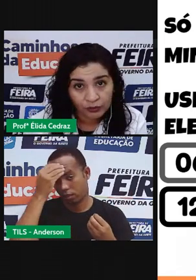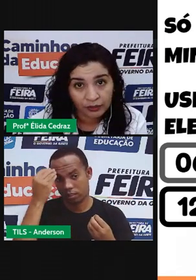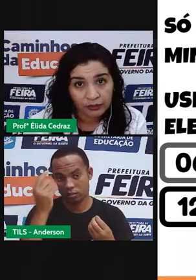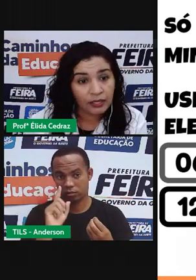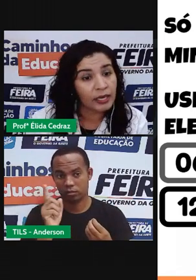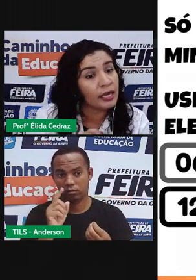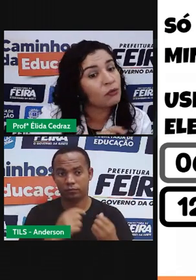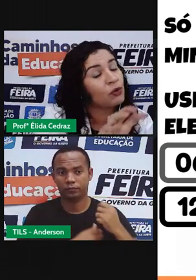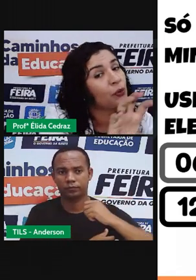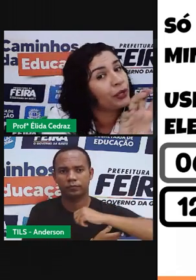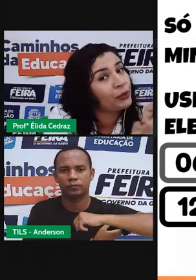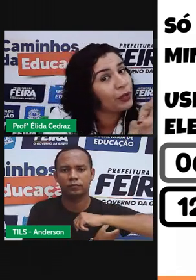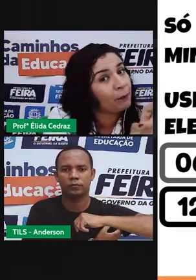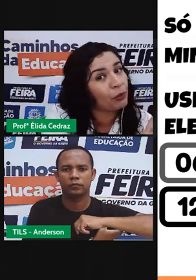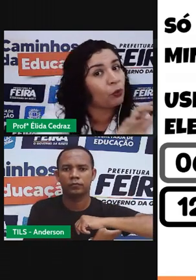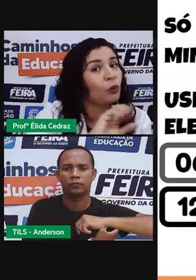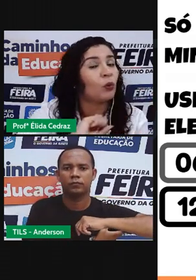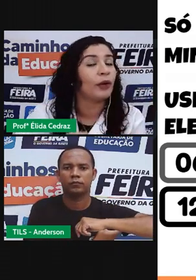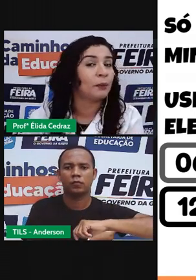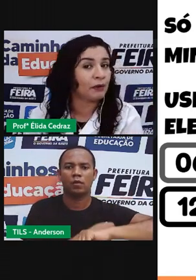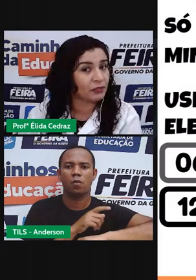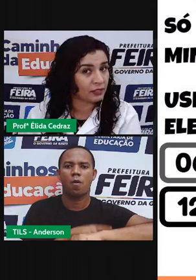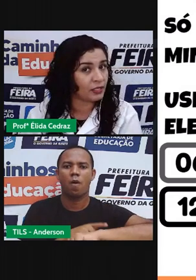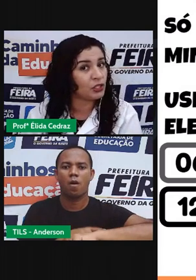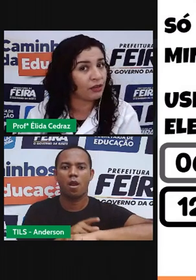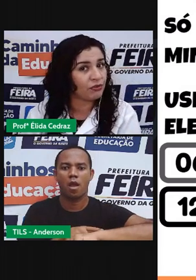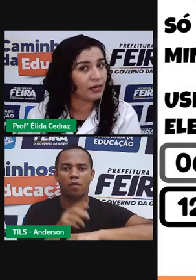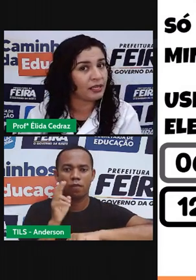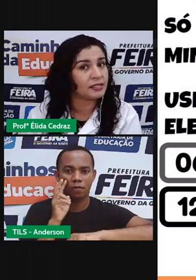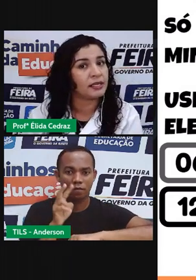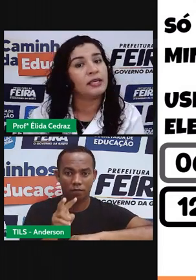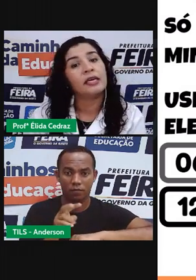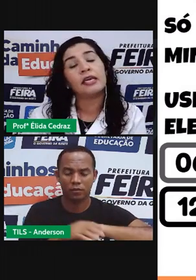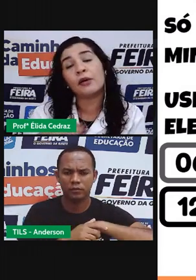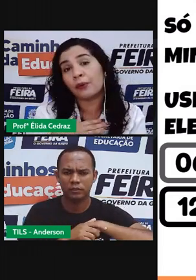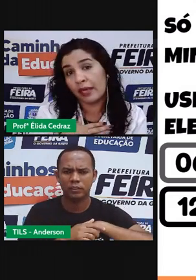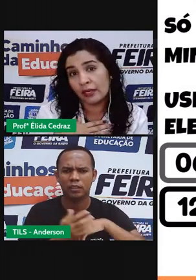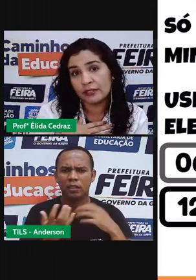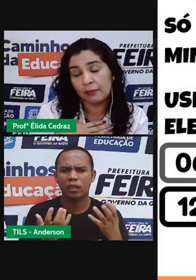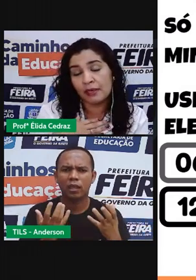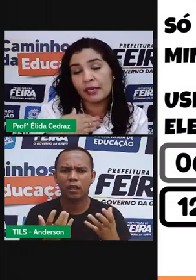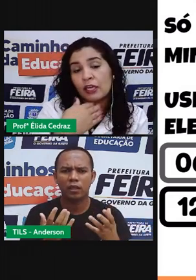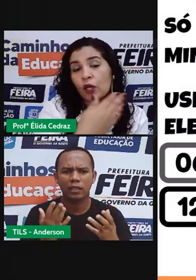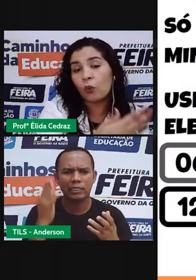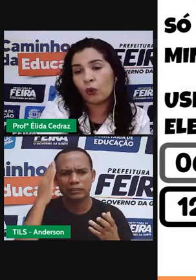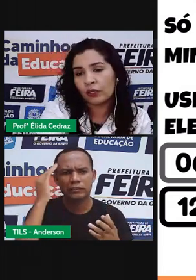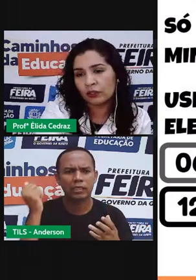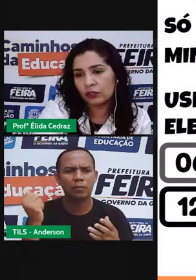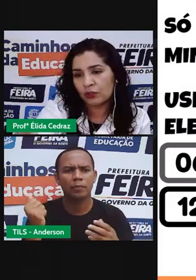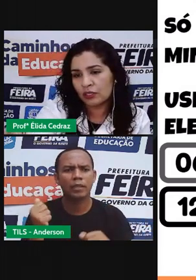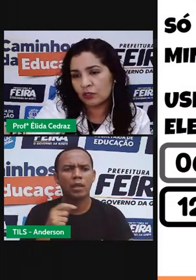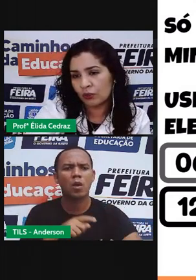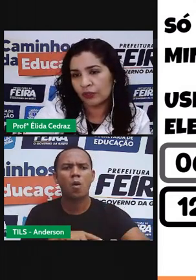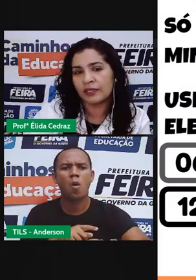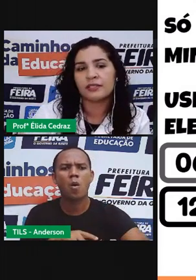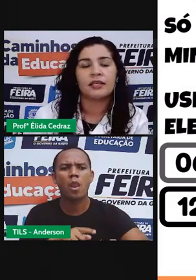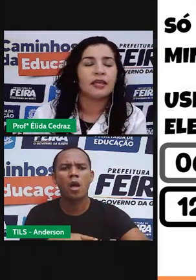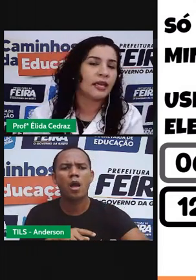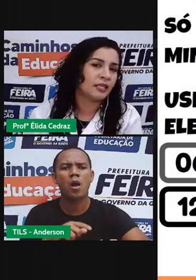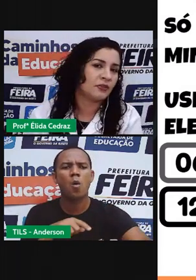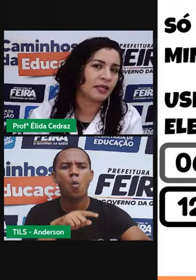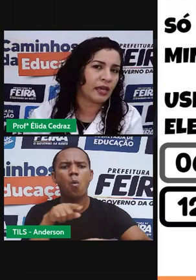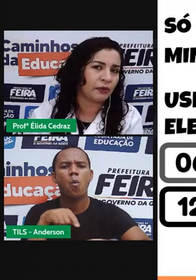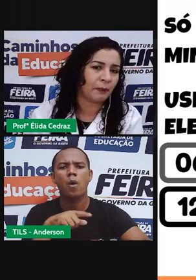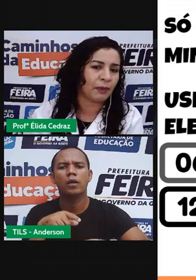conta. Ele foi o horário que a Pró colocou ali para você ter de referência. Eu quero saber quantas horas